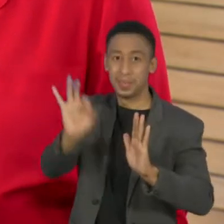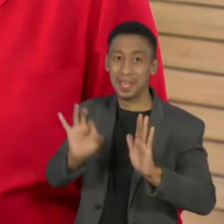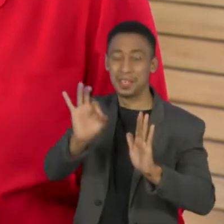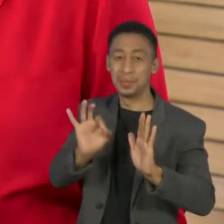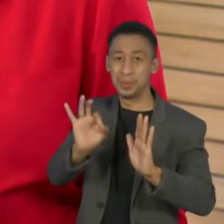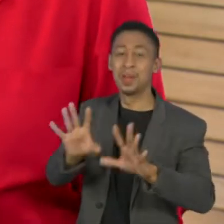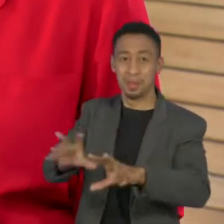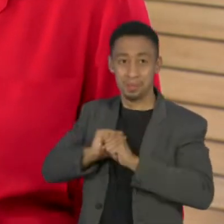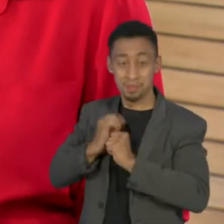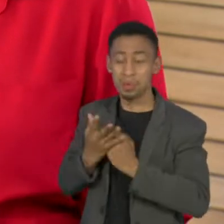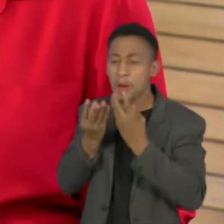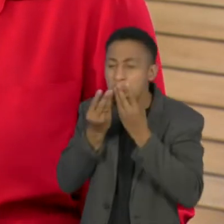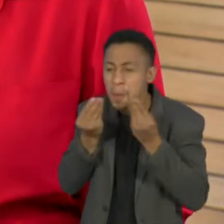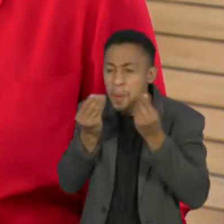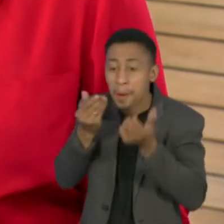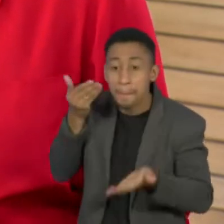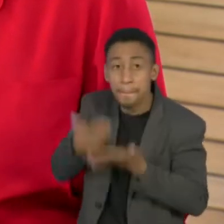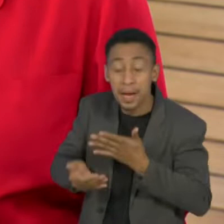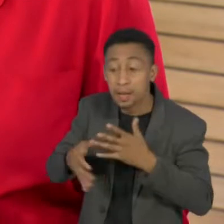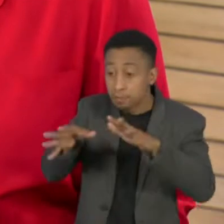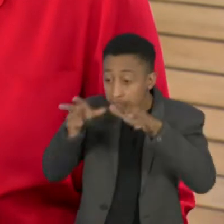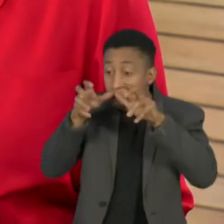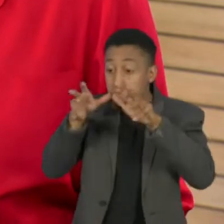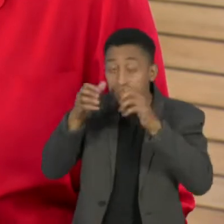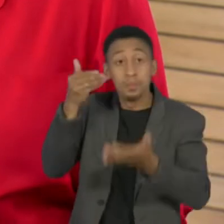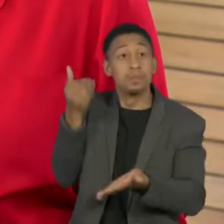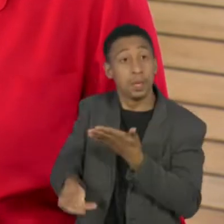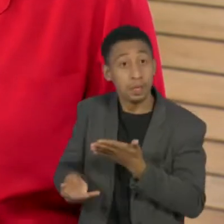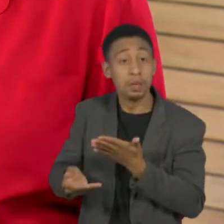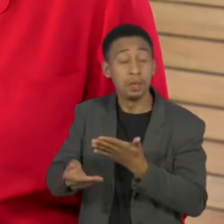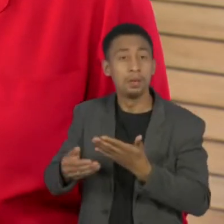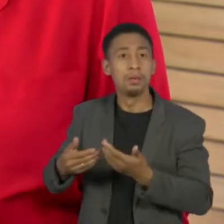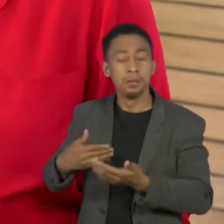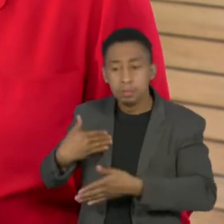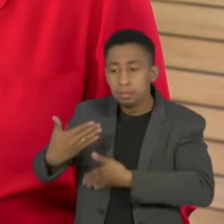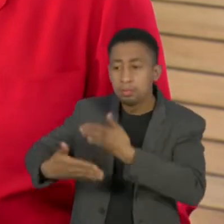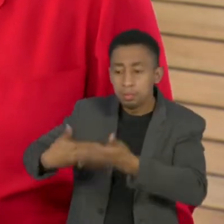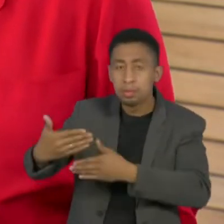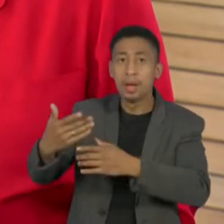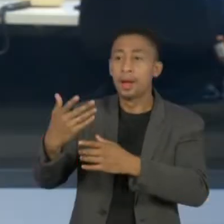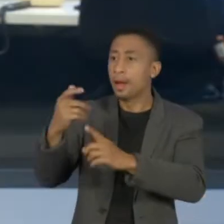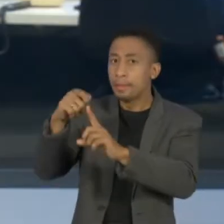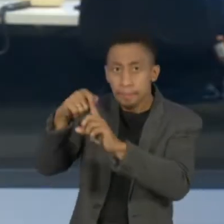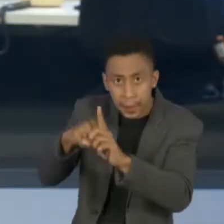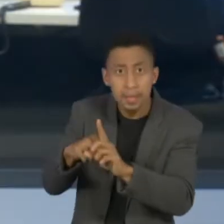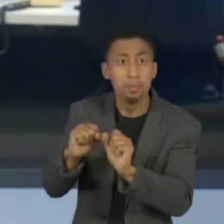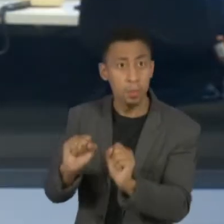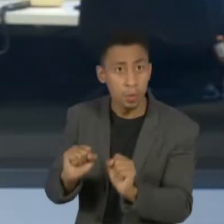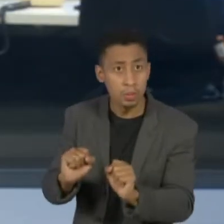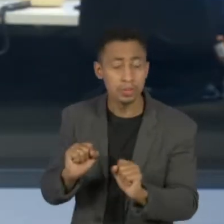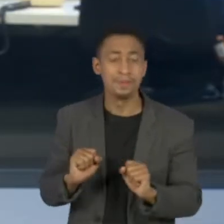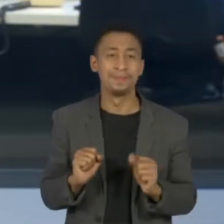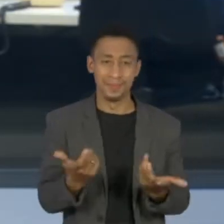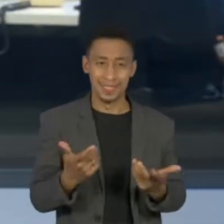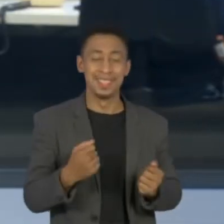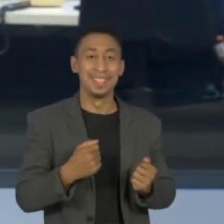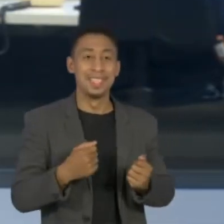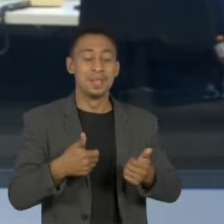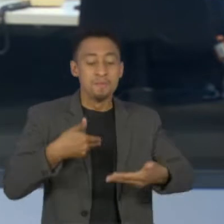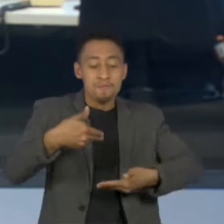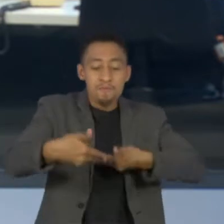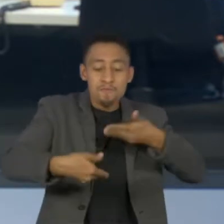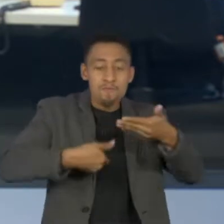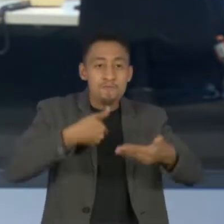de olfato ou do paladar. E esses sintomas podem durar semanas e até meses. Uma técnica chamada de